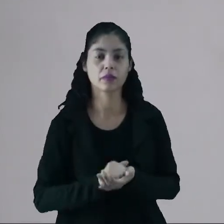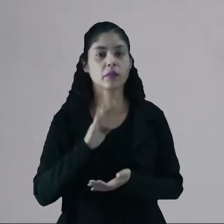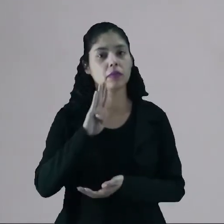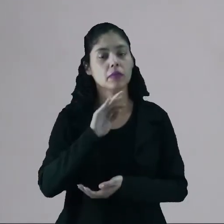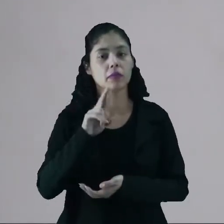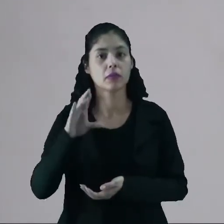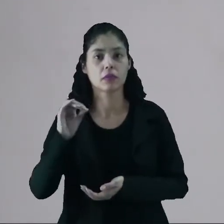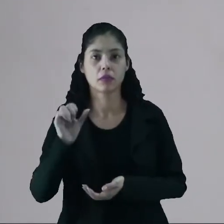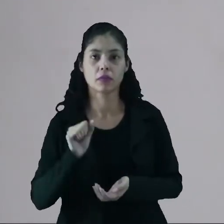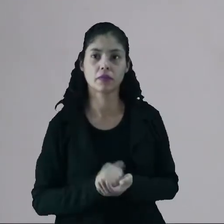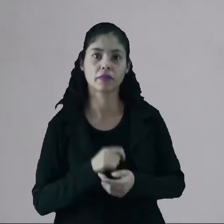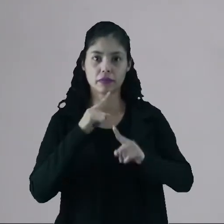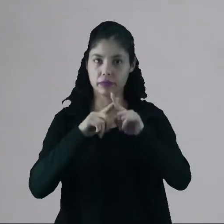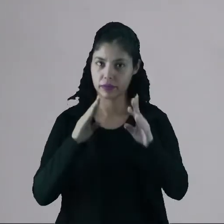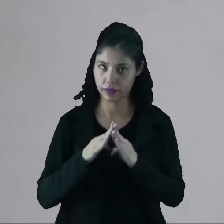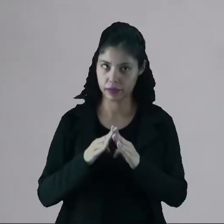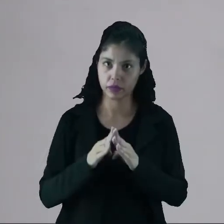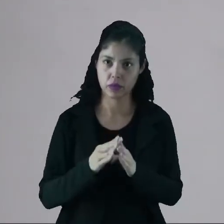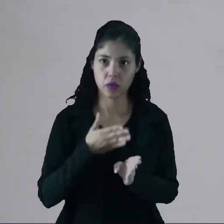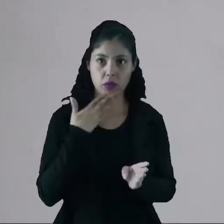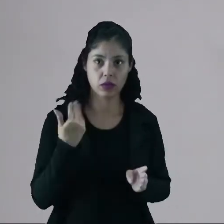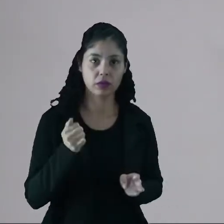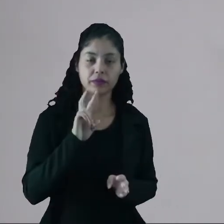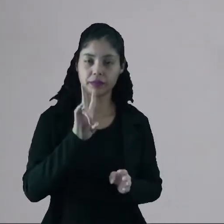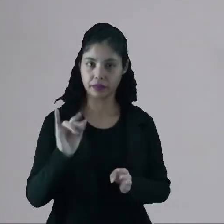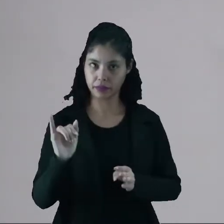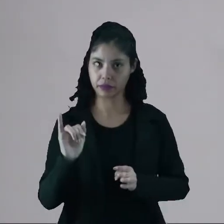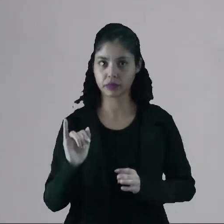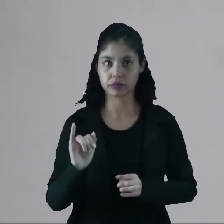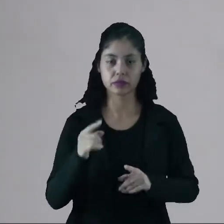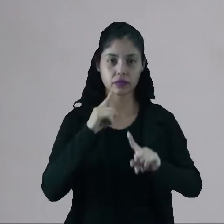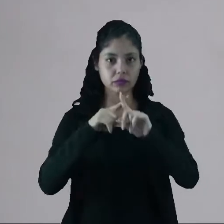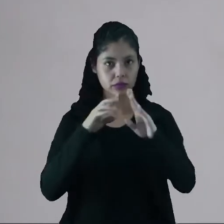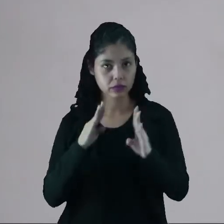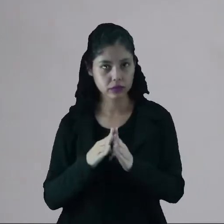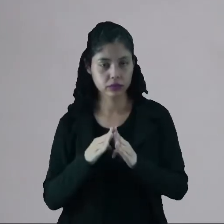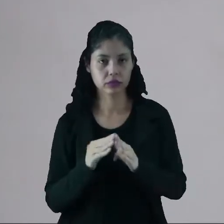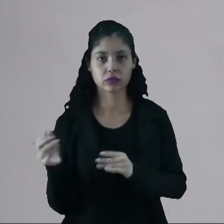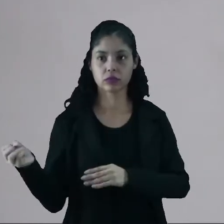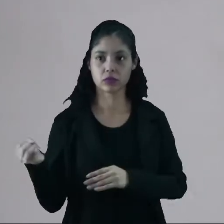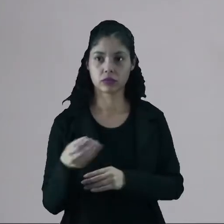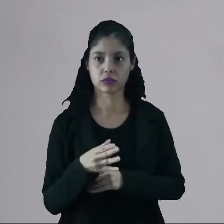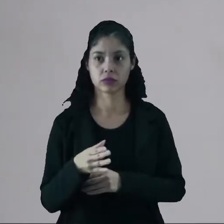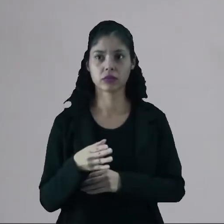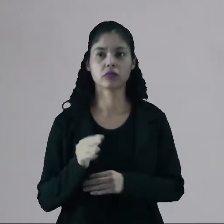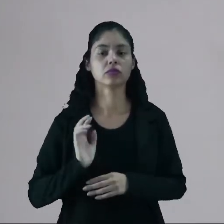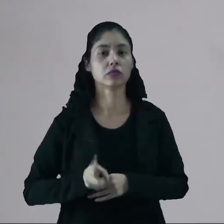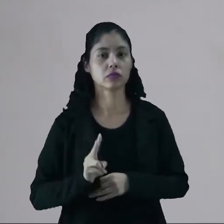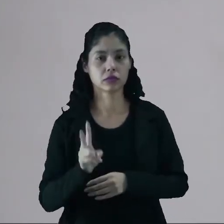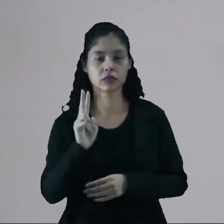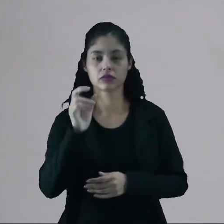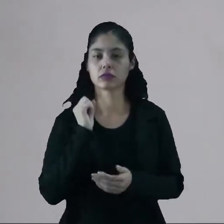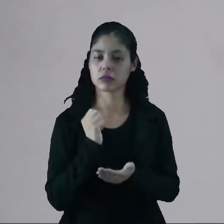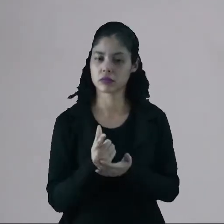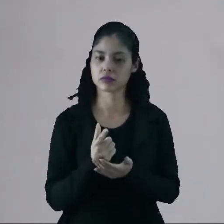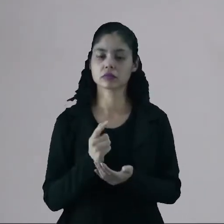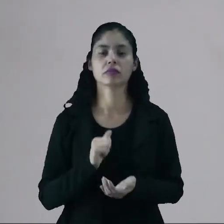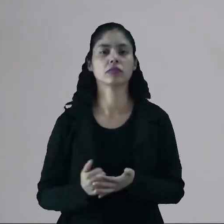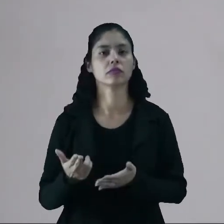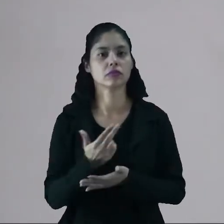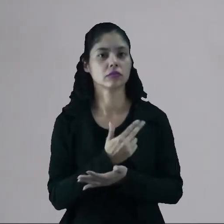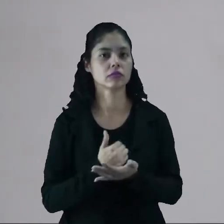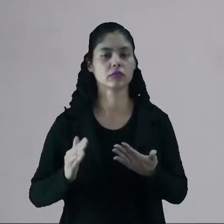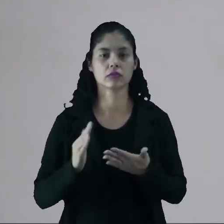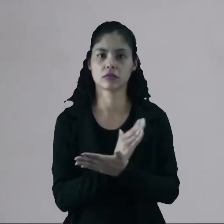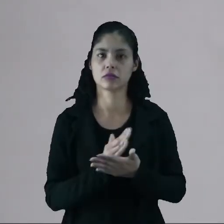Barroco vão ser a Igreja, ou melhor, vai ser a Igreja, né? Os nobres vão continuar, sim, financiando a arte,